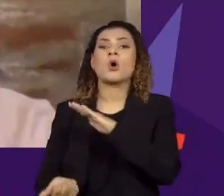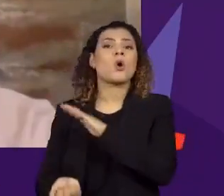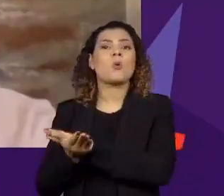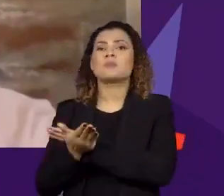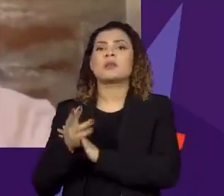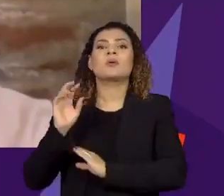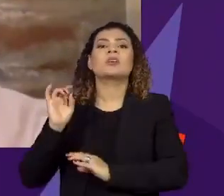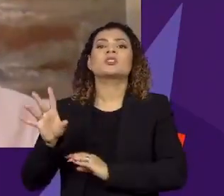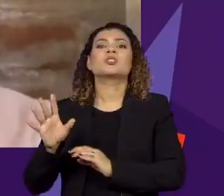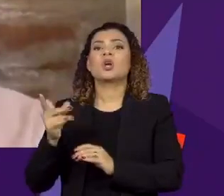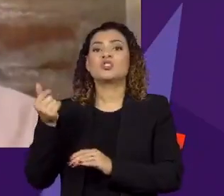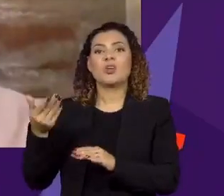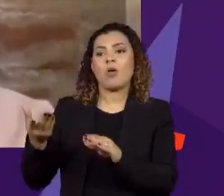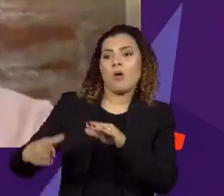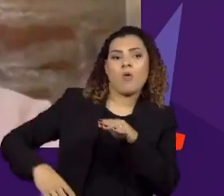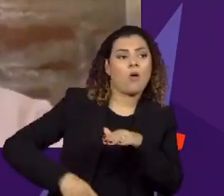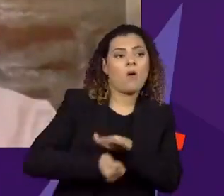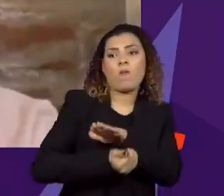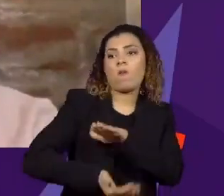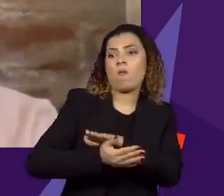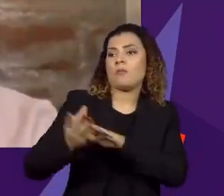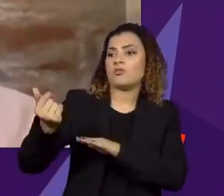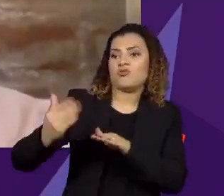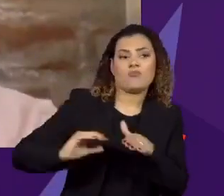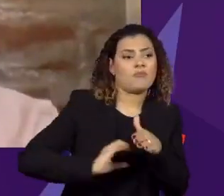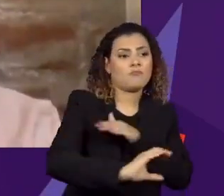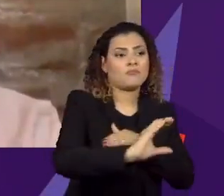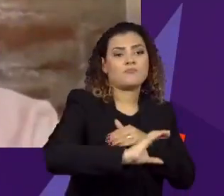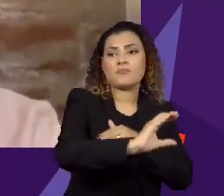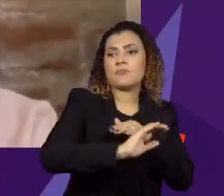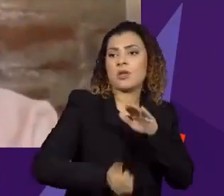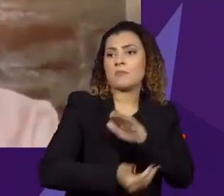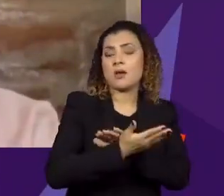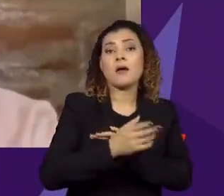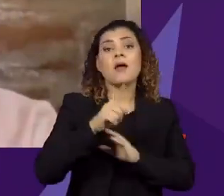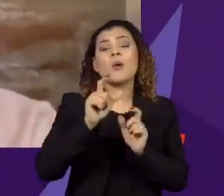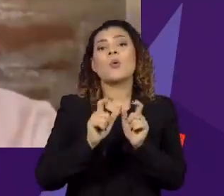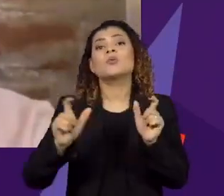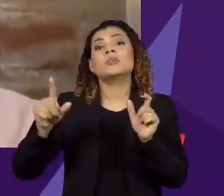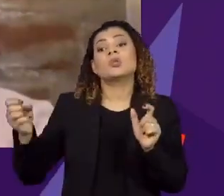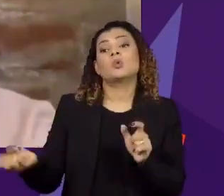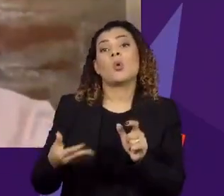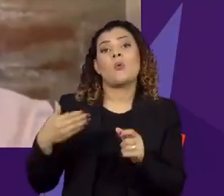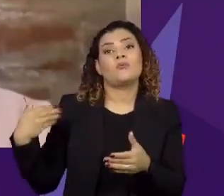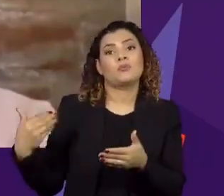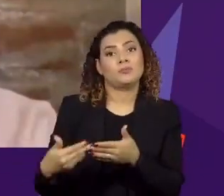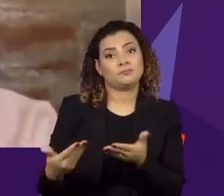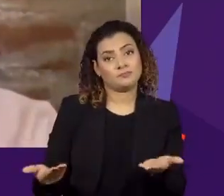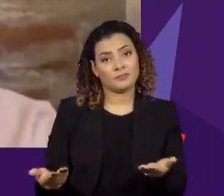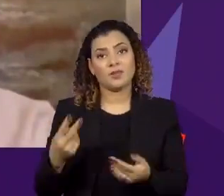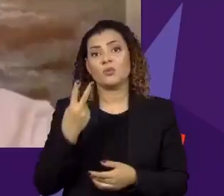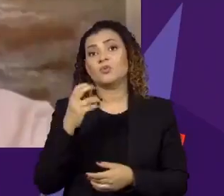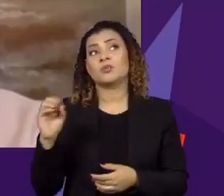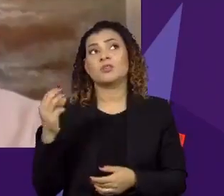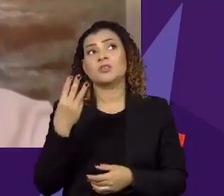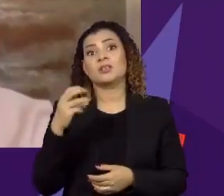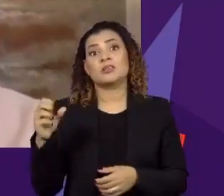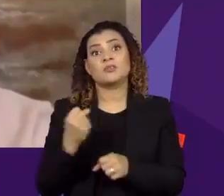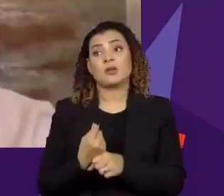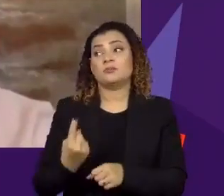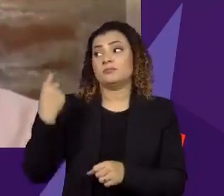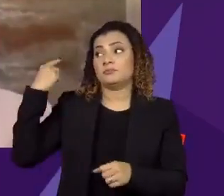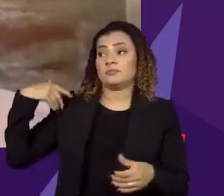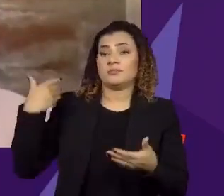é apenas desvio de dinheiro. Desvio de dinheiro é um conceito de corrupção muito recente, tem talvez 200, 300 anos.